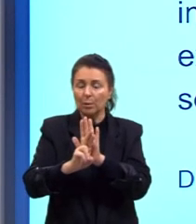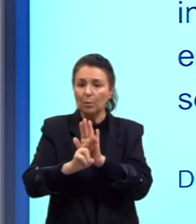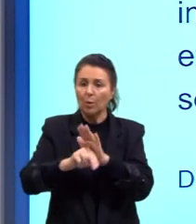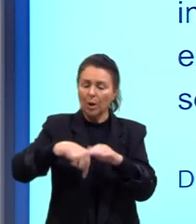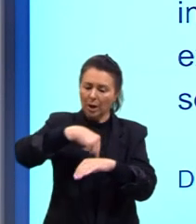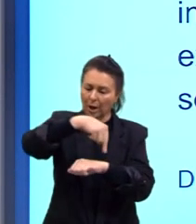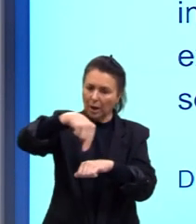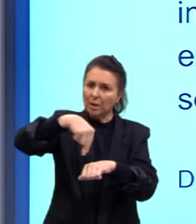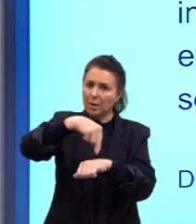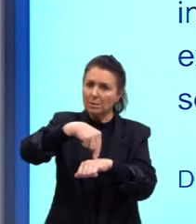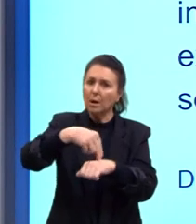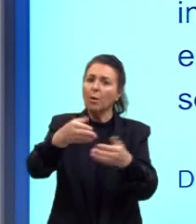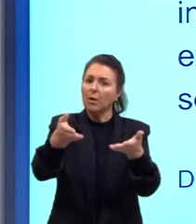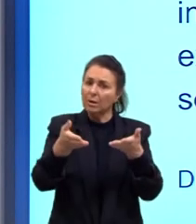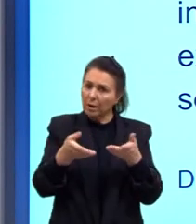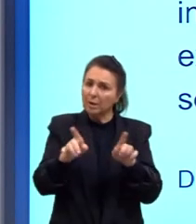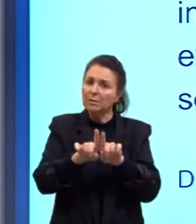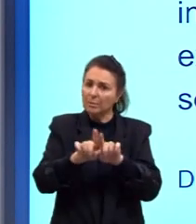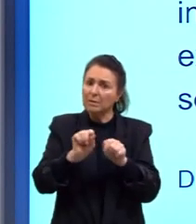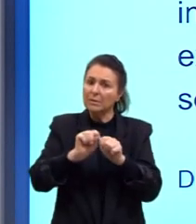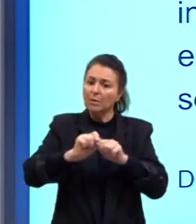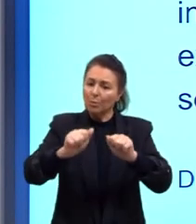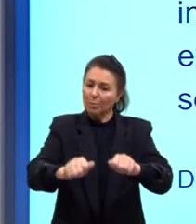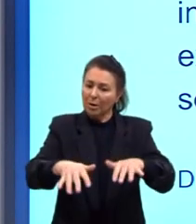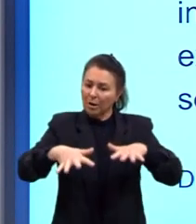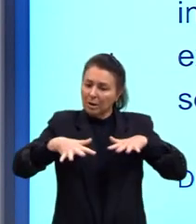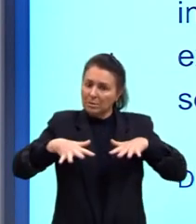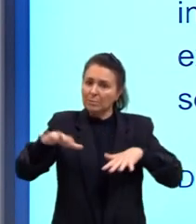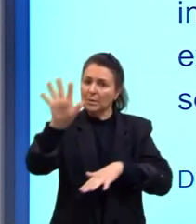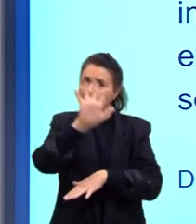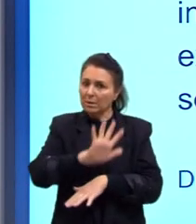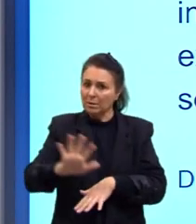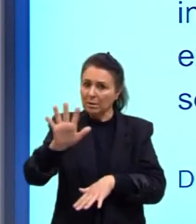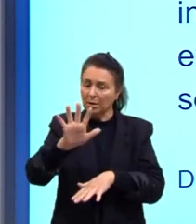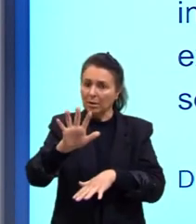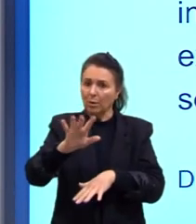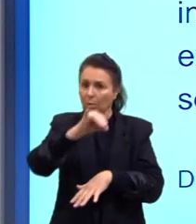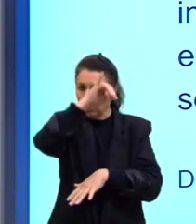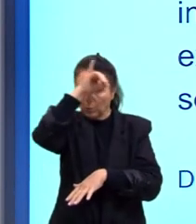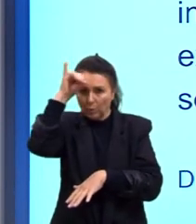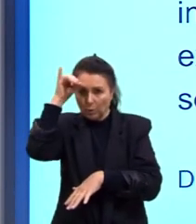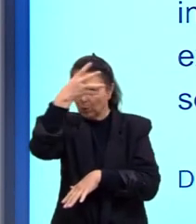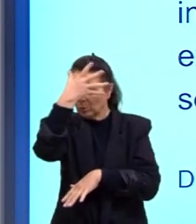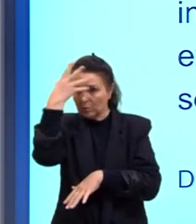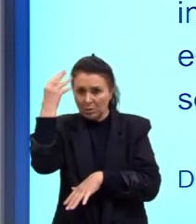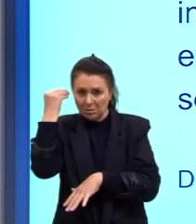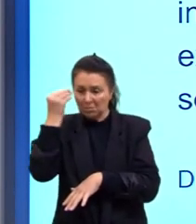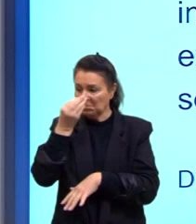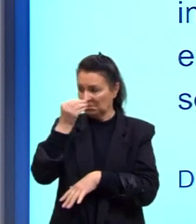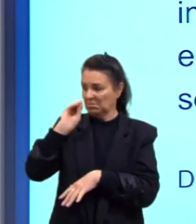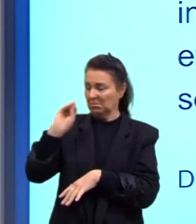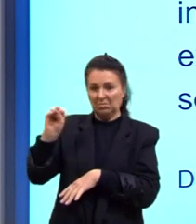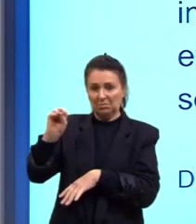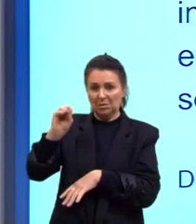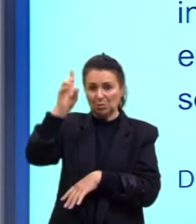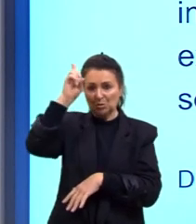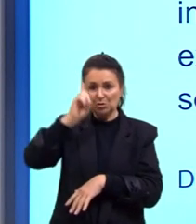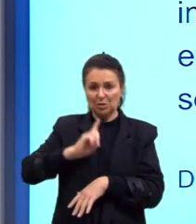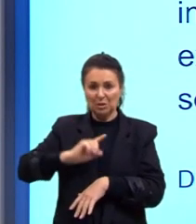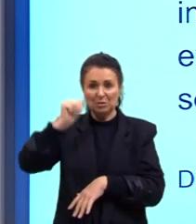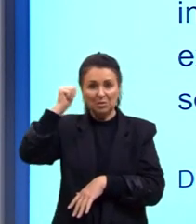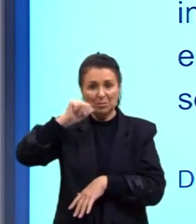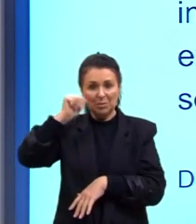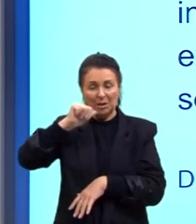exigem ser constituídas em Assembleia Nacional, considerando que a ignorância, o esquecimento e o desprezo pelos direitos da mulher